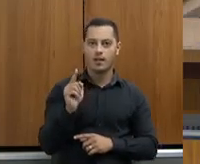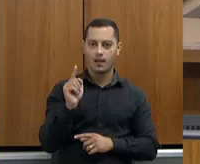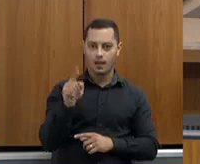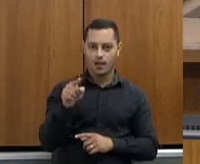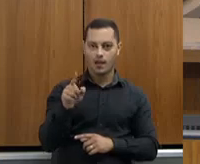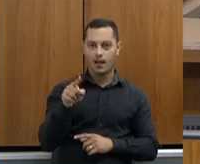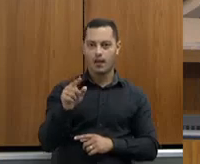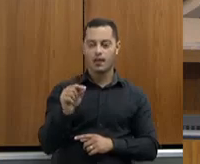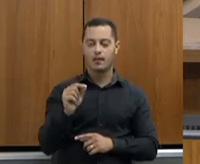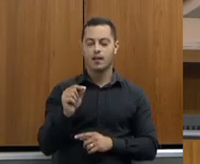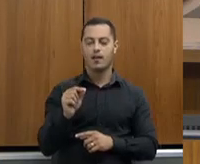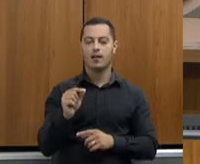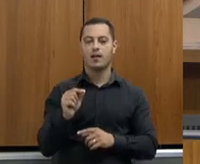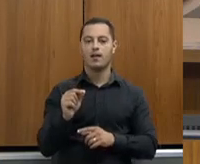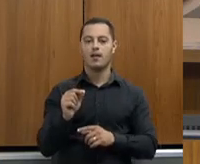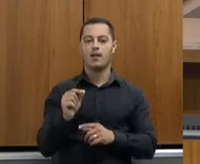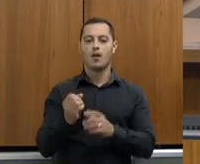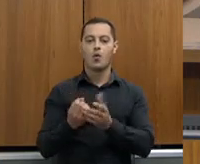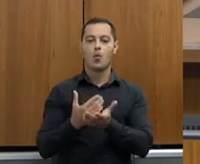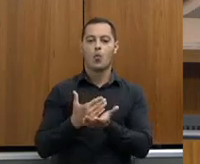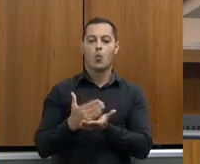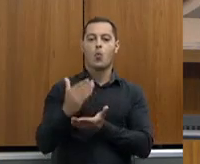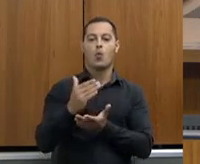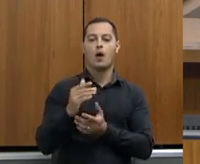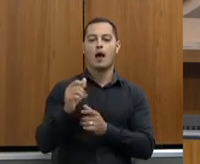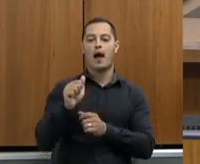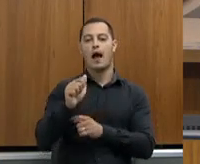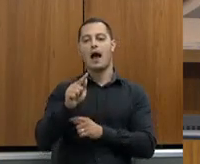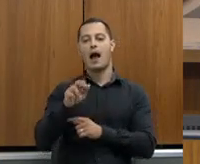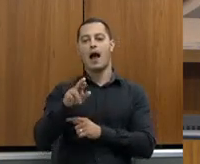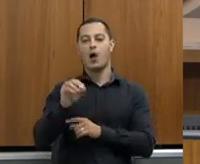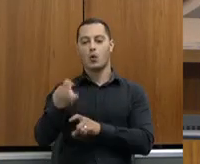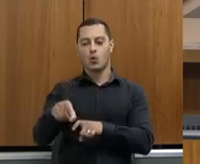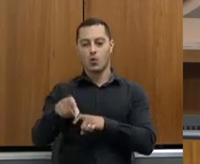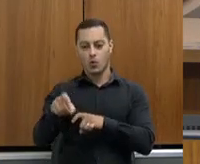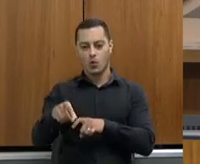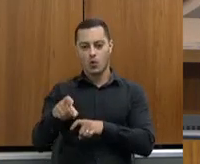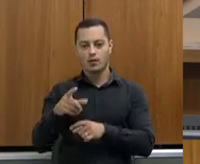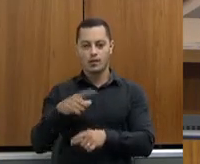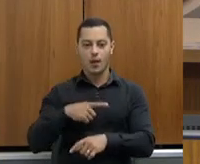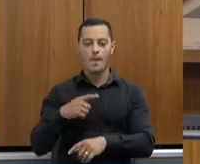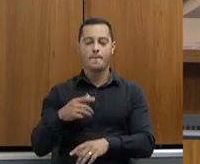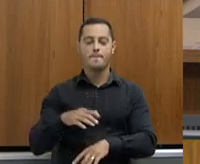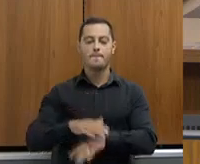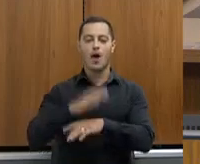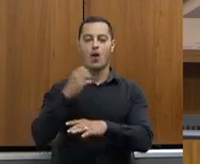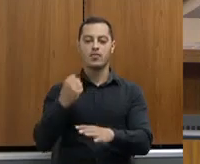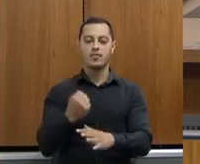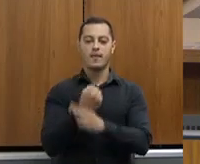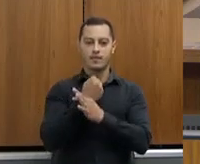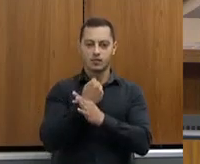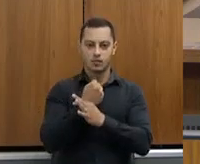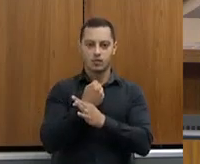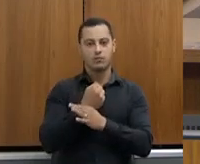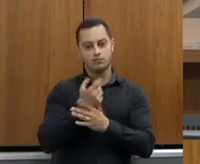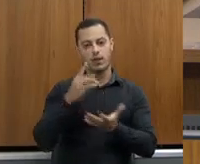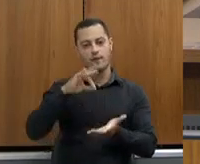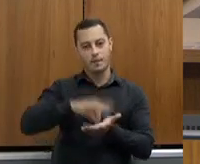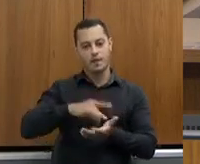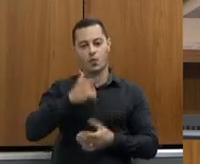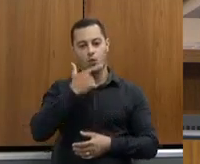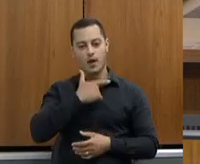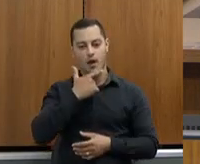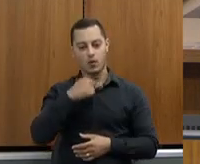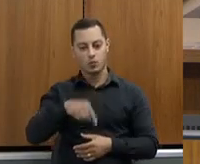A origem dele é do agronegócio, ele que tem sido o maior defensor aqui, e realmente o queijo de Minas,